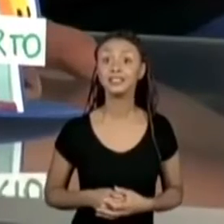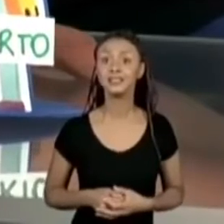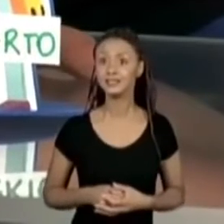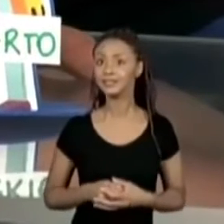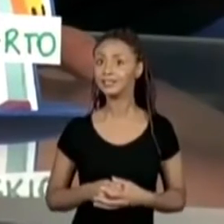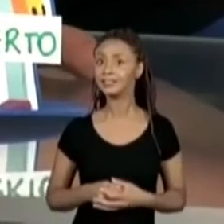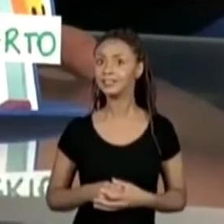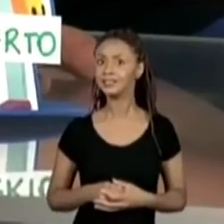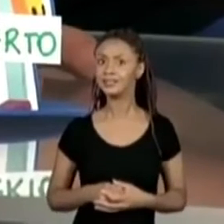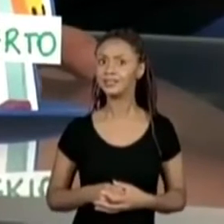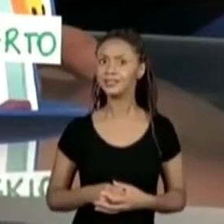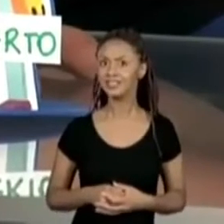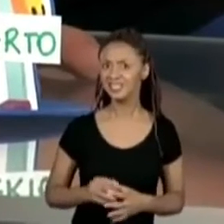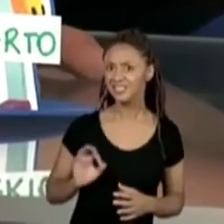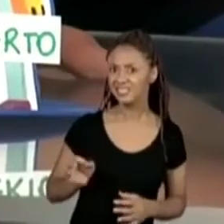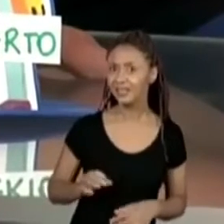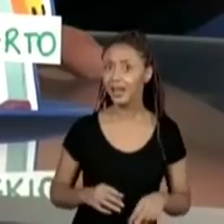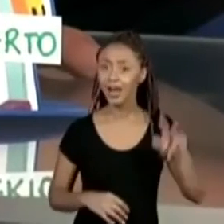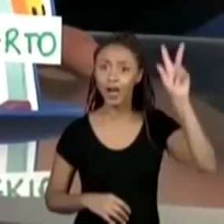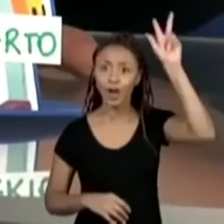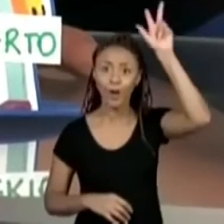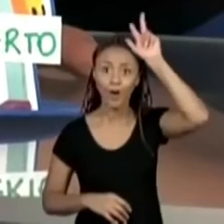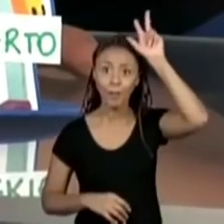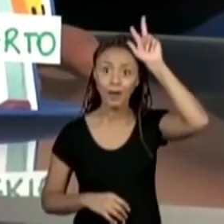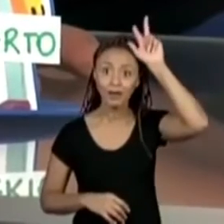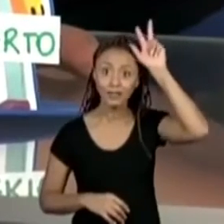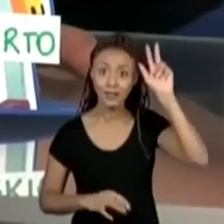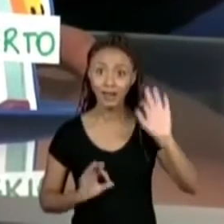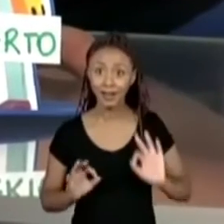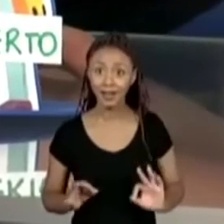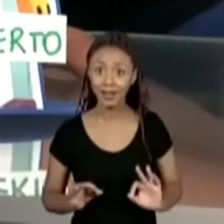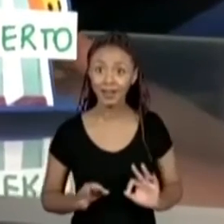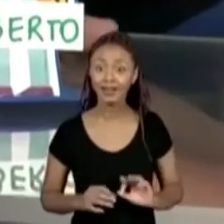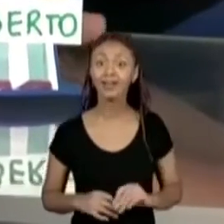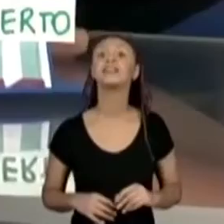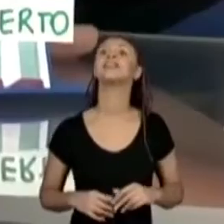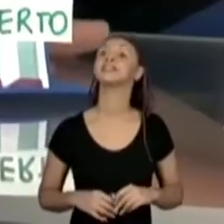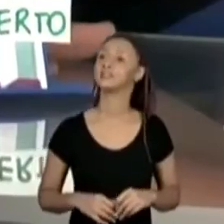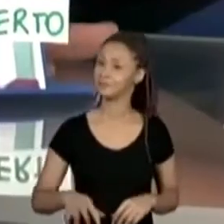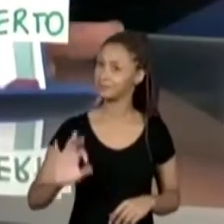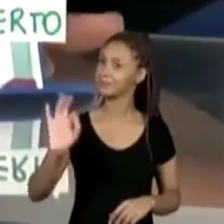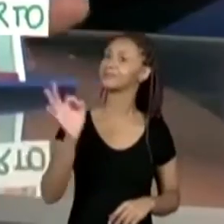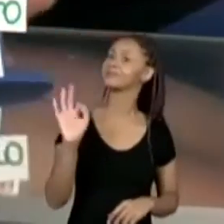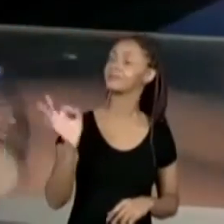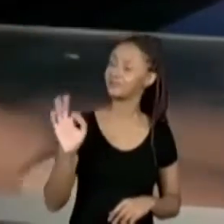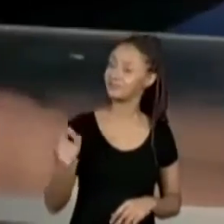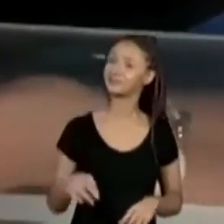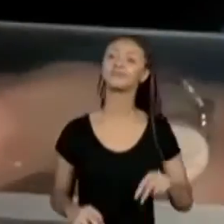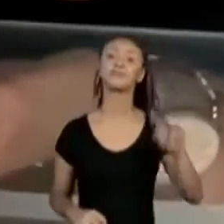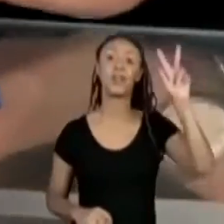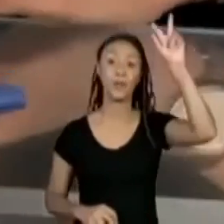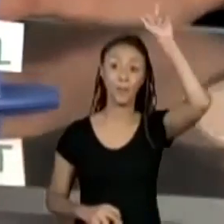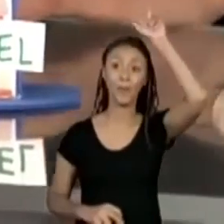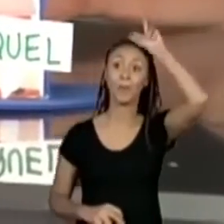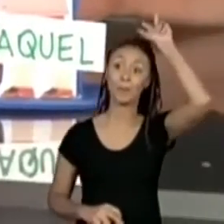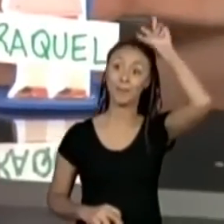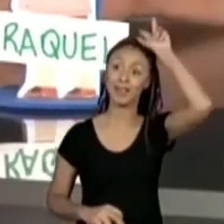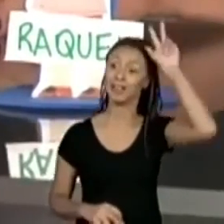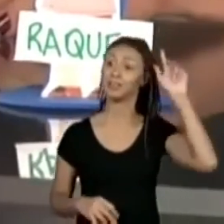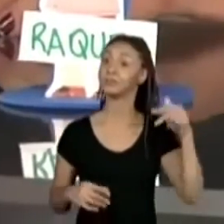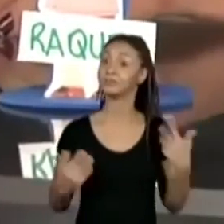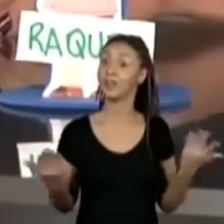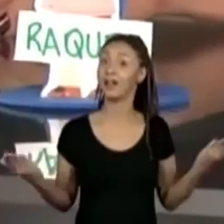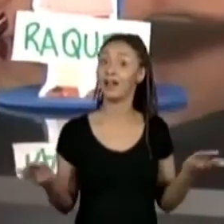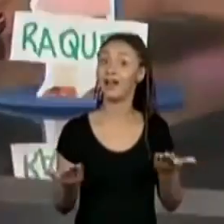Será que depois da Juliana virá o Roberto? Isso aí, pessoal. É o Roberto. Então, eu vou colocar o Roberto aqui do lado da Juju.